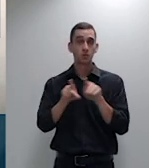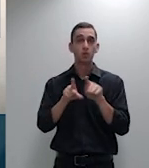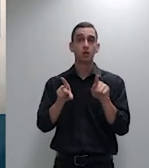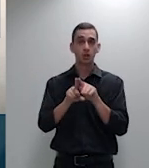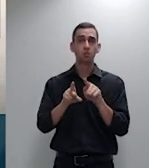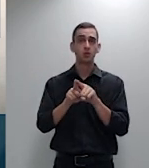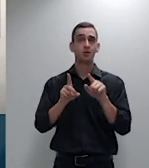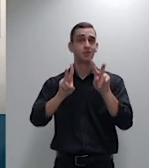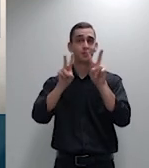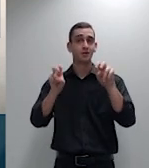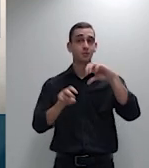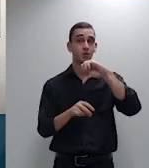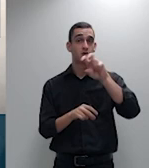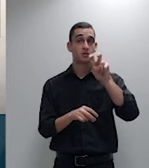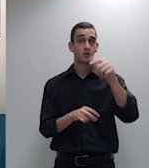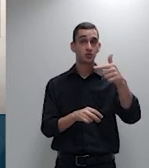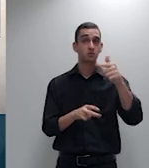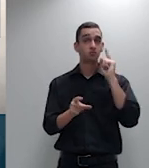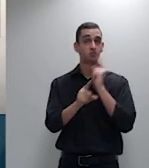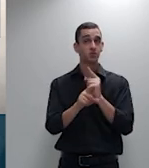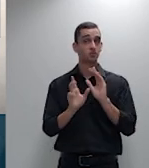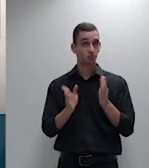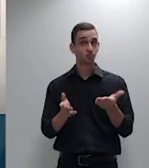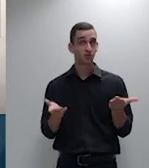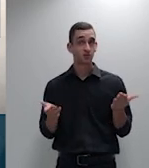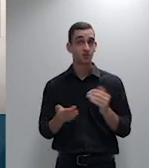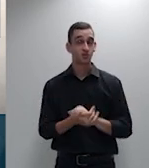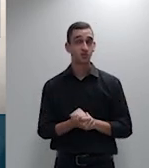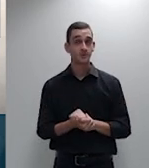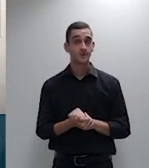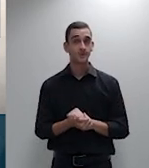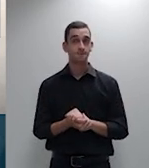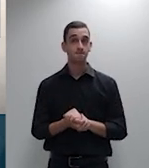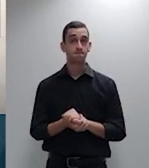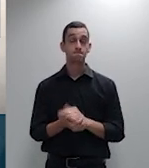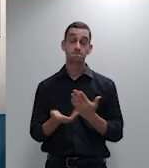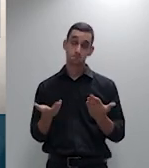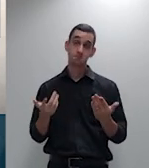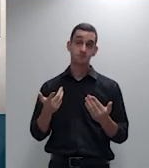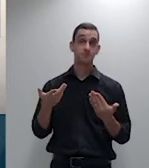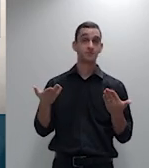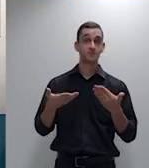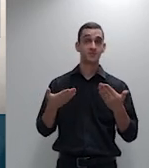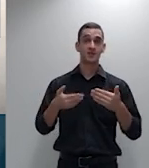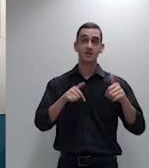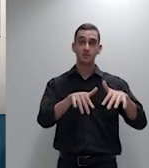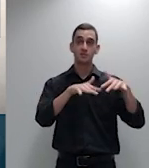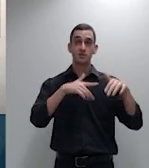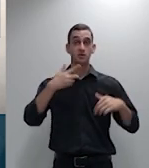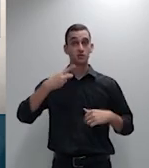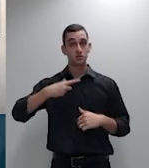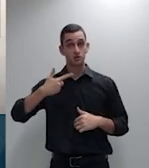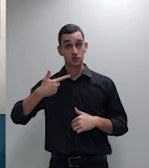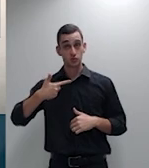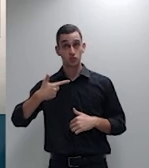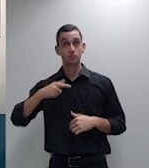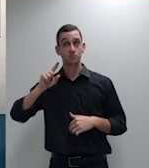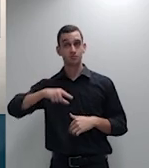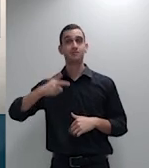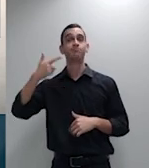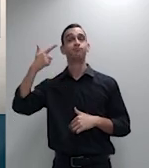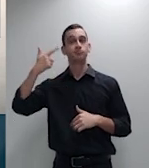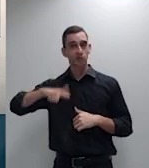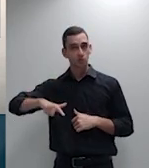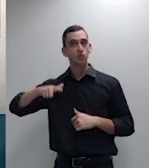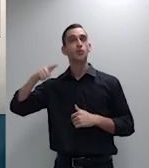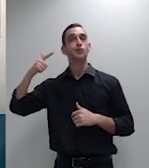seja quase que um brocardo repetido por essa segunda sessão quase que um mantra repetido por essa segunda sessão de